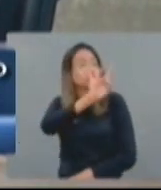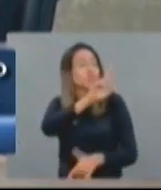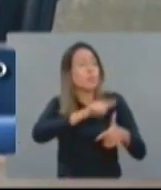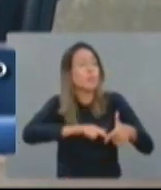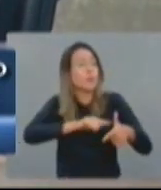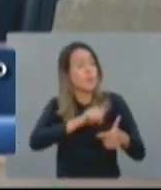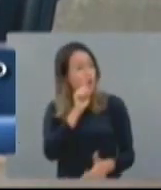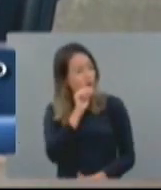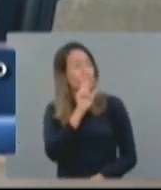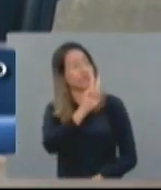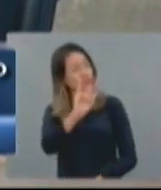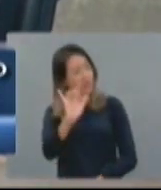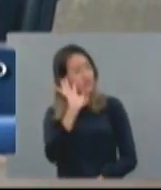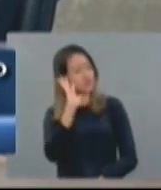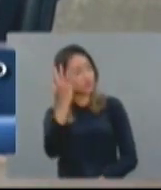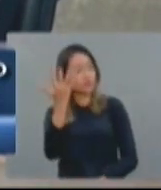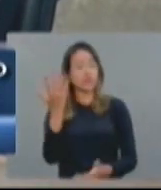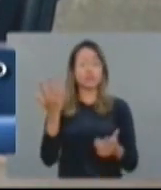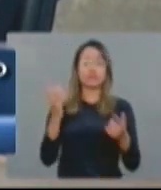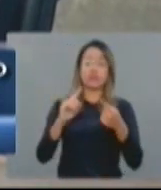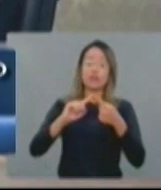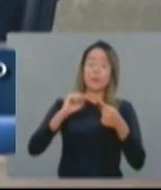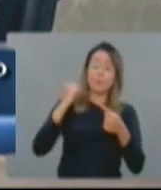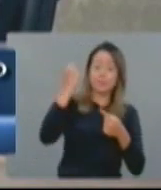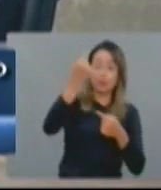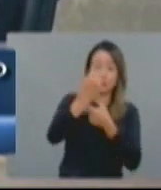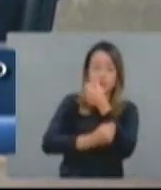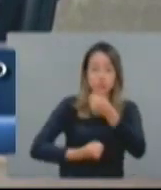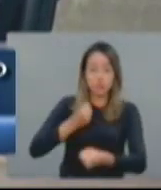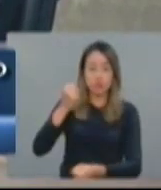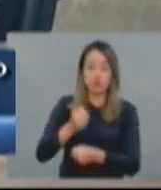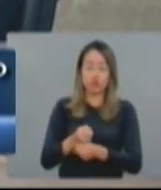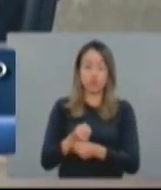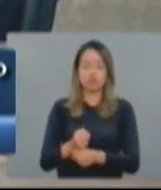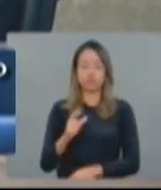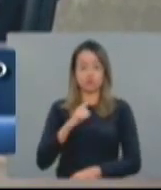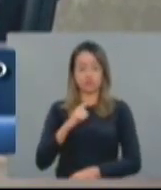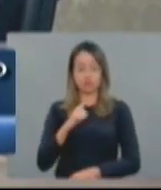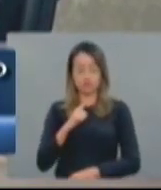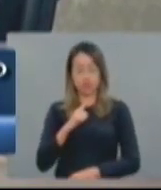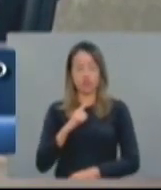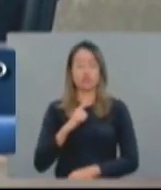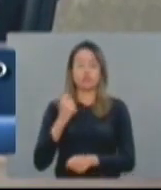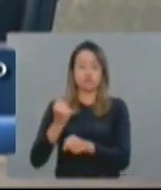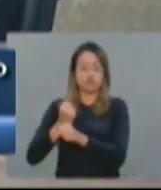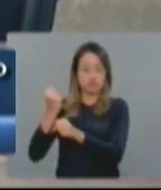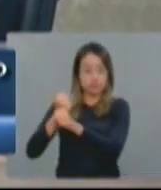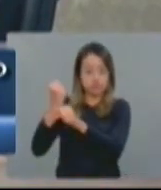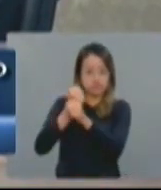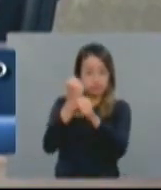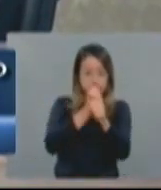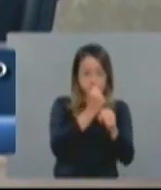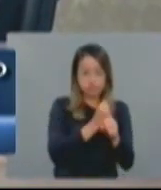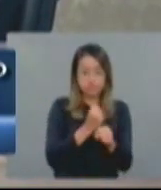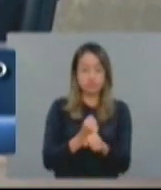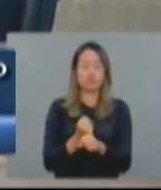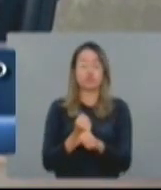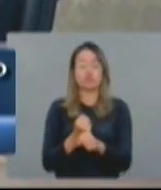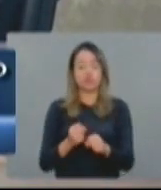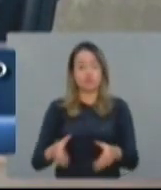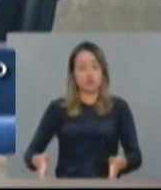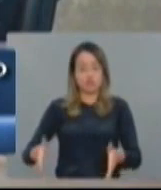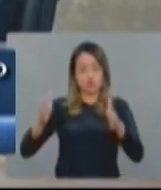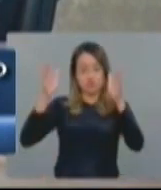queria destacar também que está sendo inaugurada no próximo ano, já está concluída mais de 50% das obras, a unidade socioeducativa